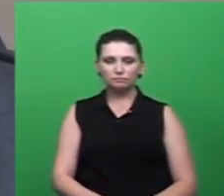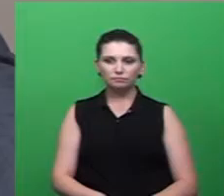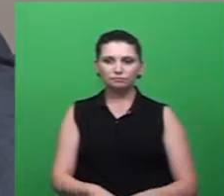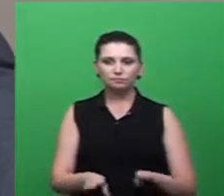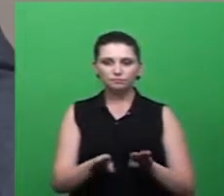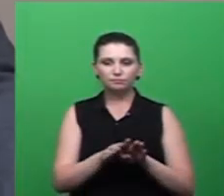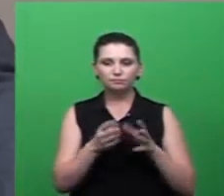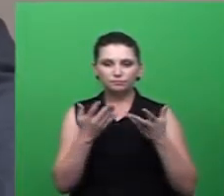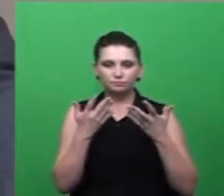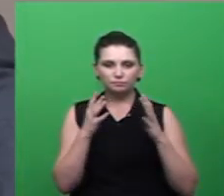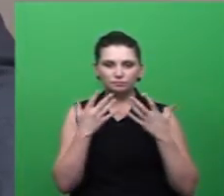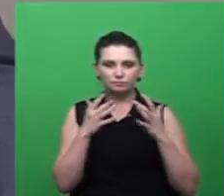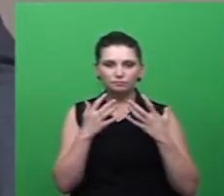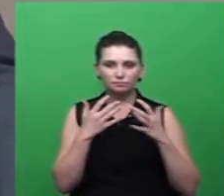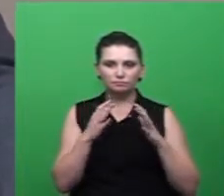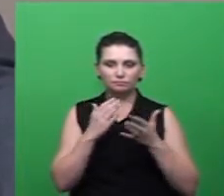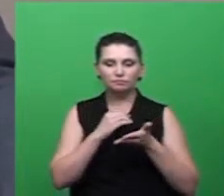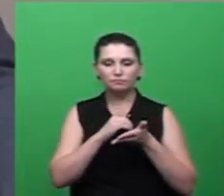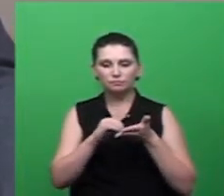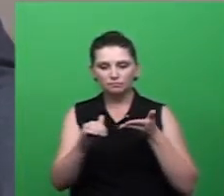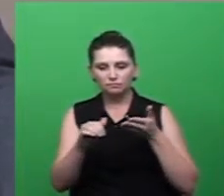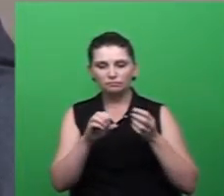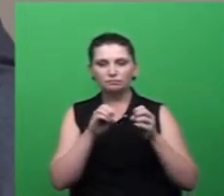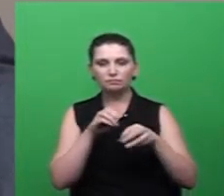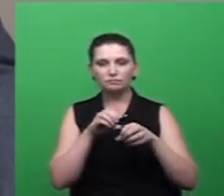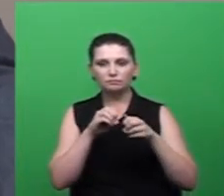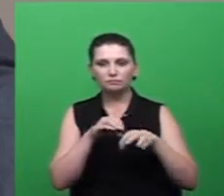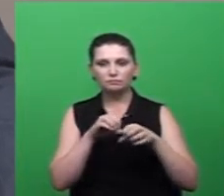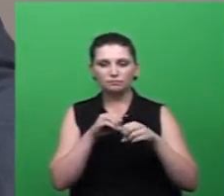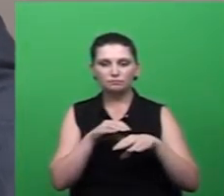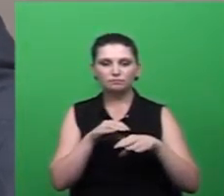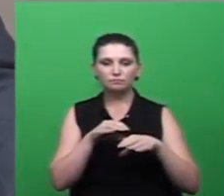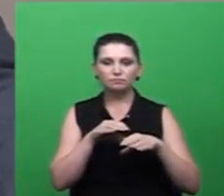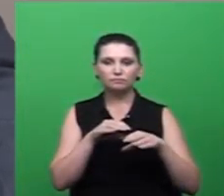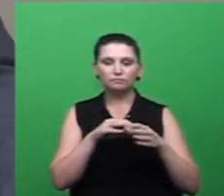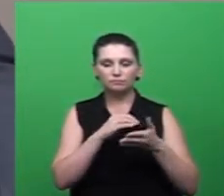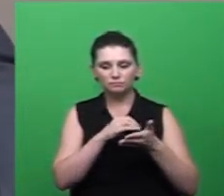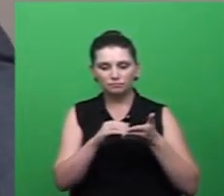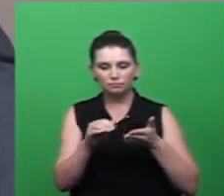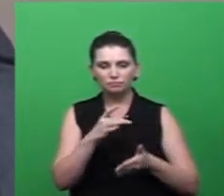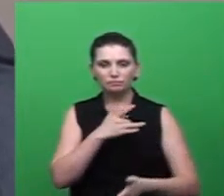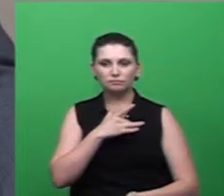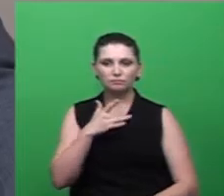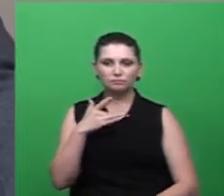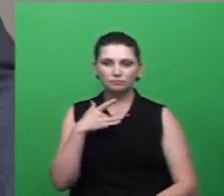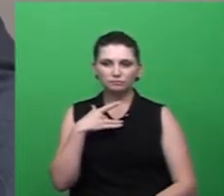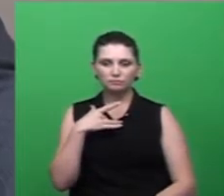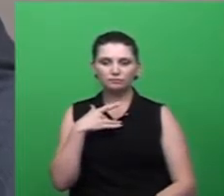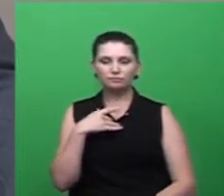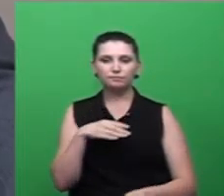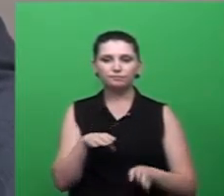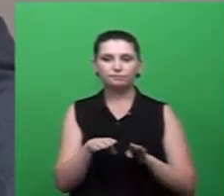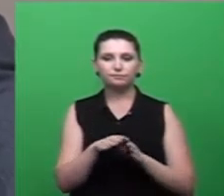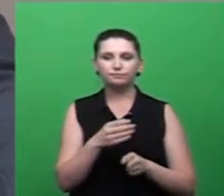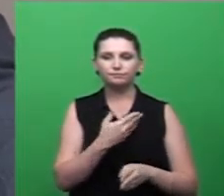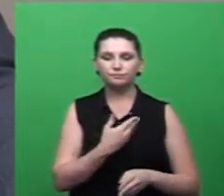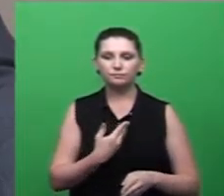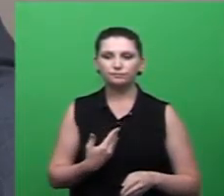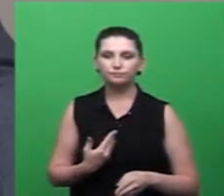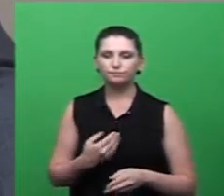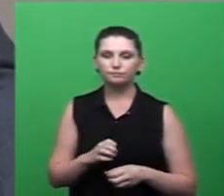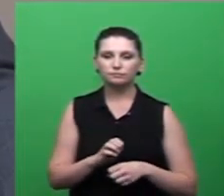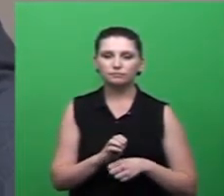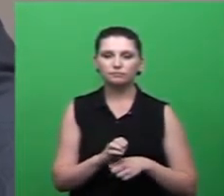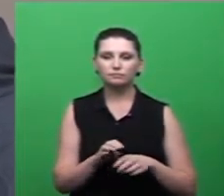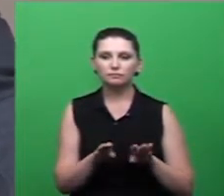só a secretaria de educação a secretaria de saúde ao governo do estado que também se fez